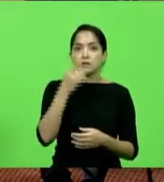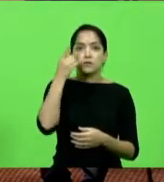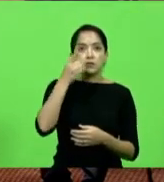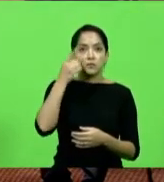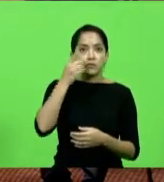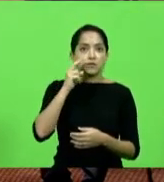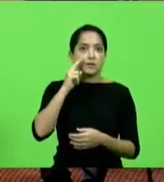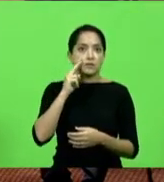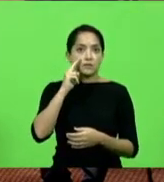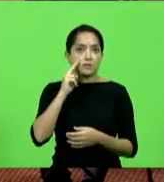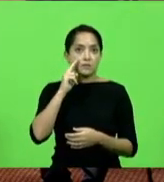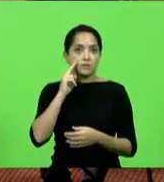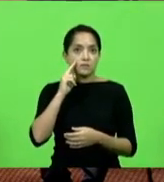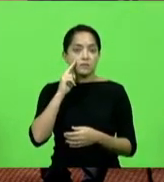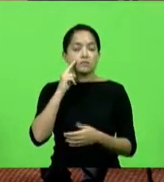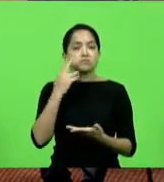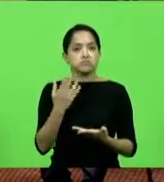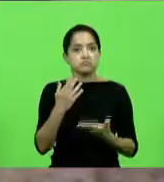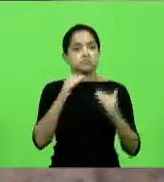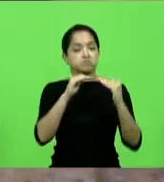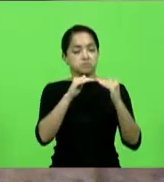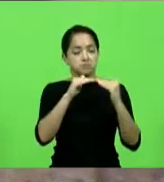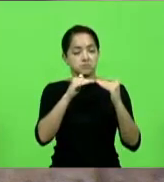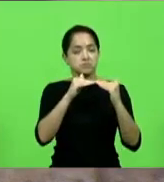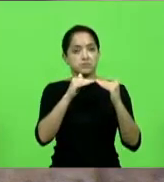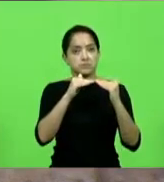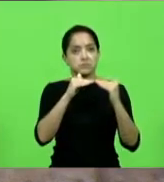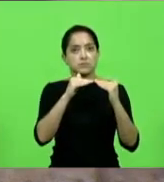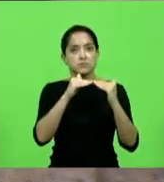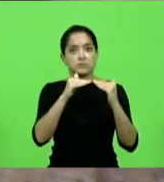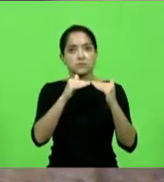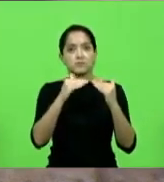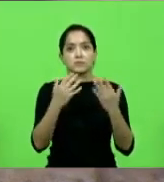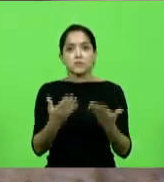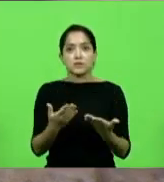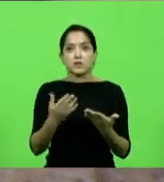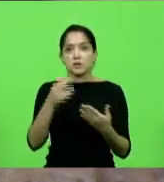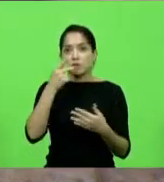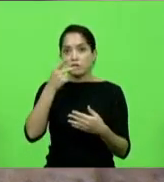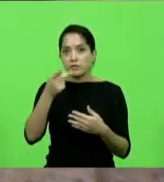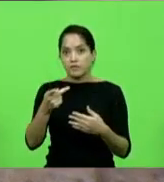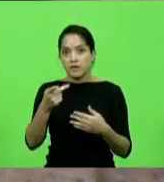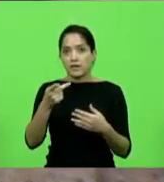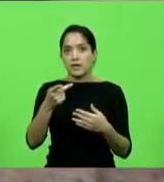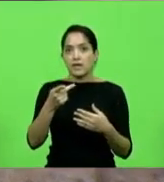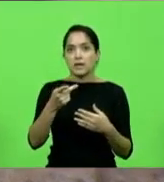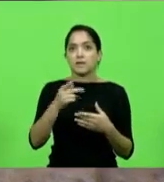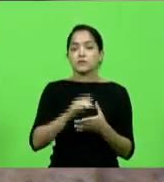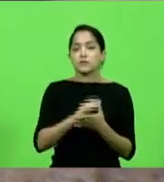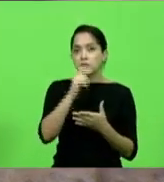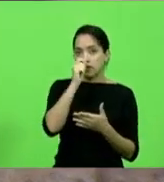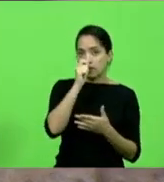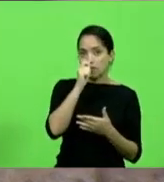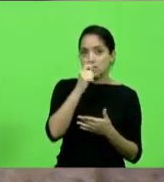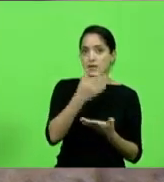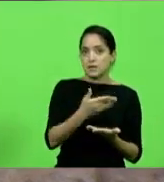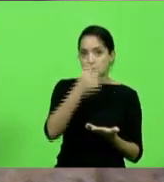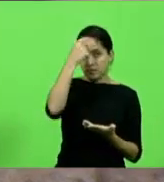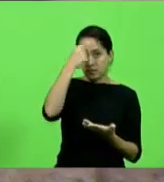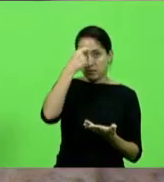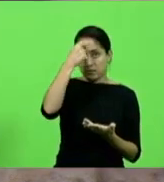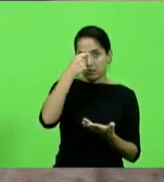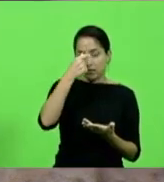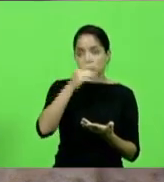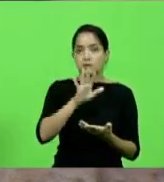Ates, com quem eu tenho bastante concordância, inclusive com aquilo que foi dito pelo deputado Amin e pelo deputado Maurício. Mas nós